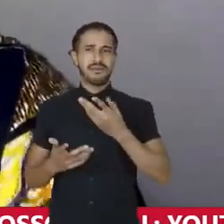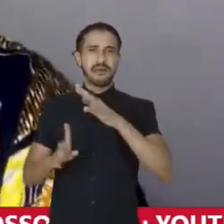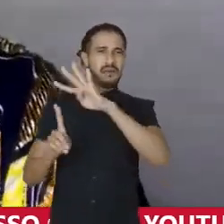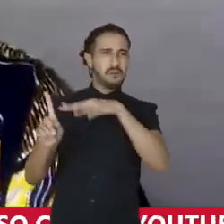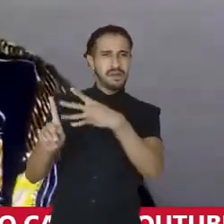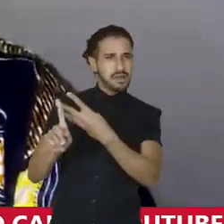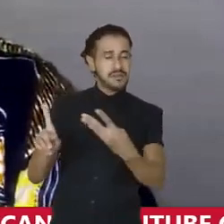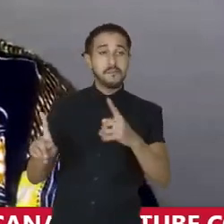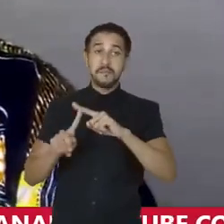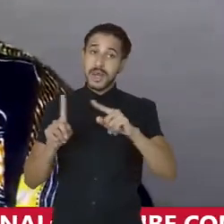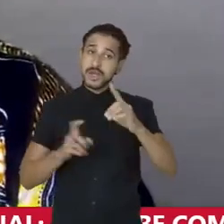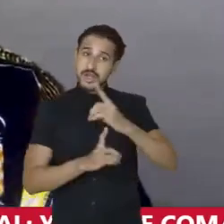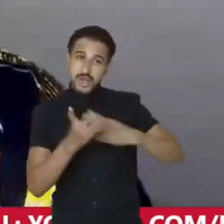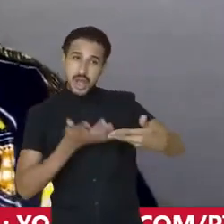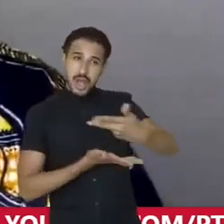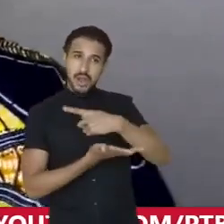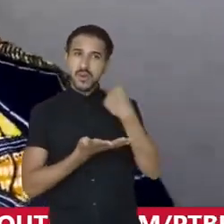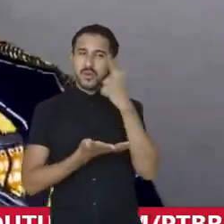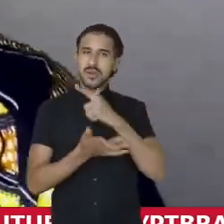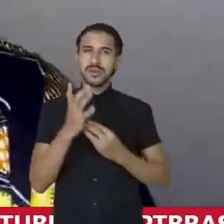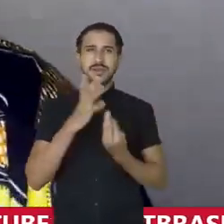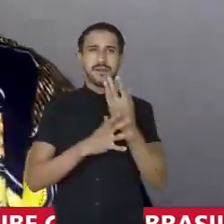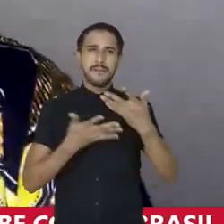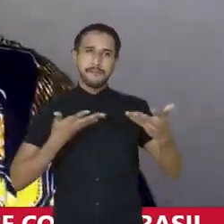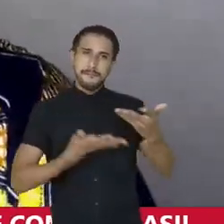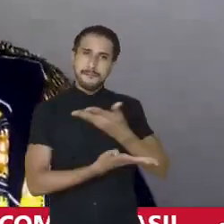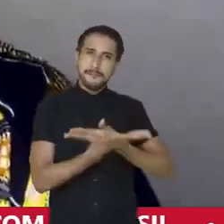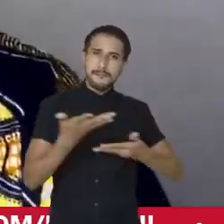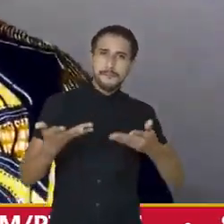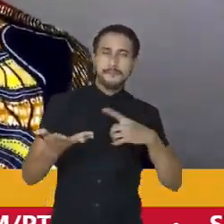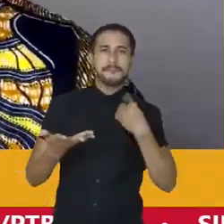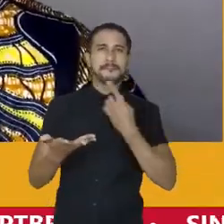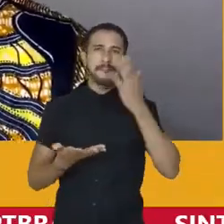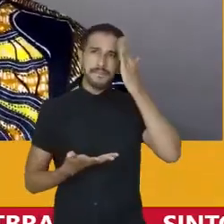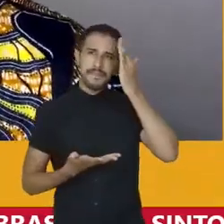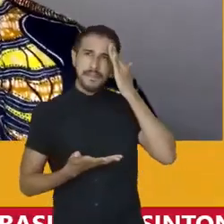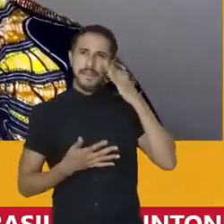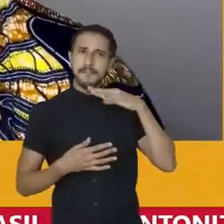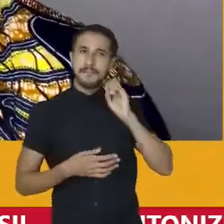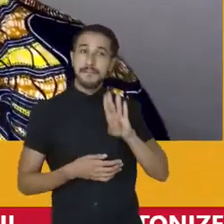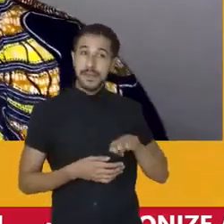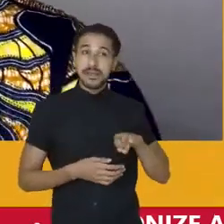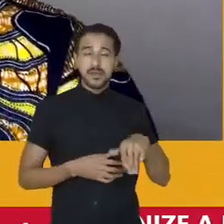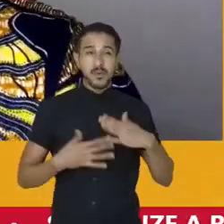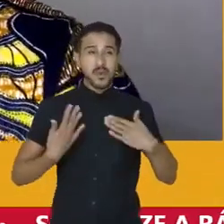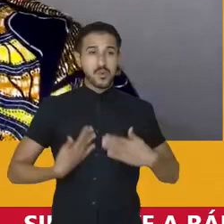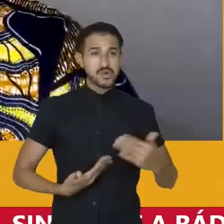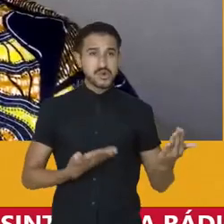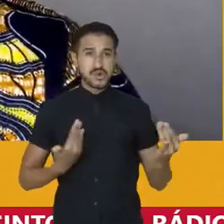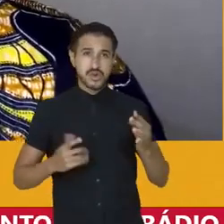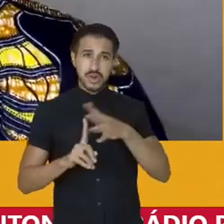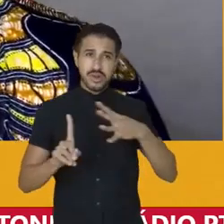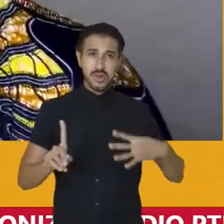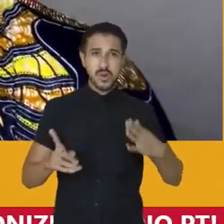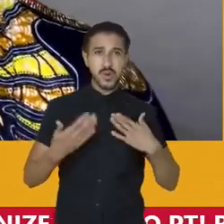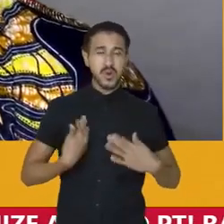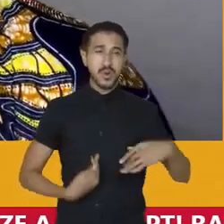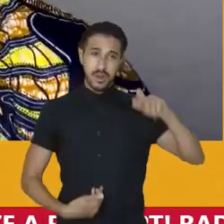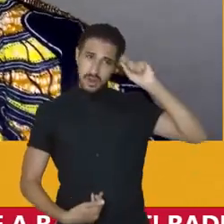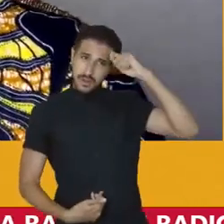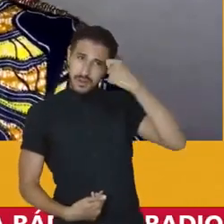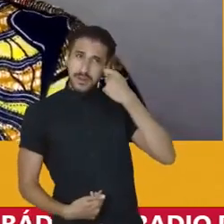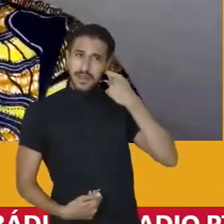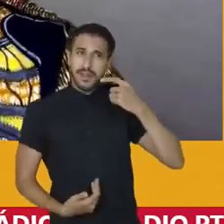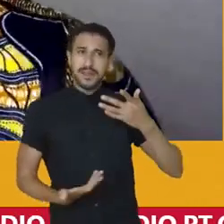Mas é através do diálogo que a gente consegue construir essas pontes, Matos. A gente sabe muito bem que ser um corpo jovem, um corpo LGBT, um corpo preto,